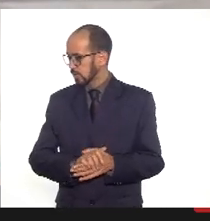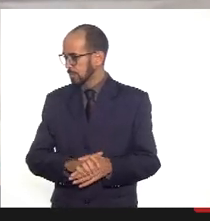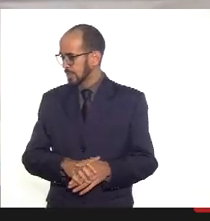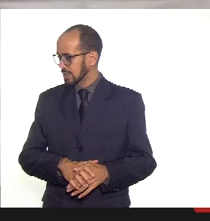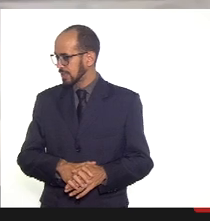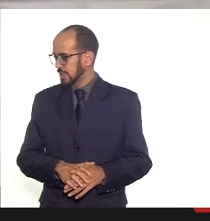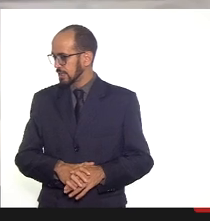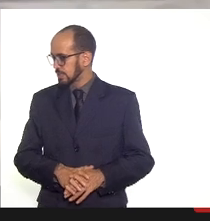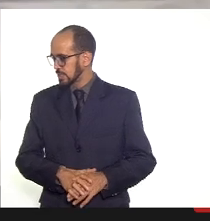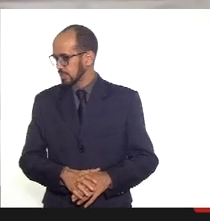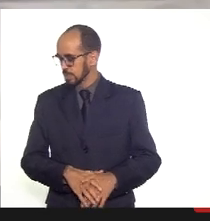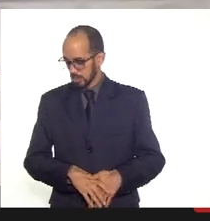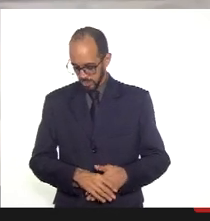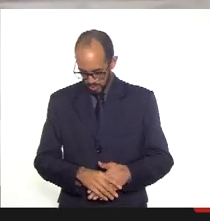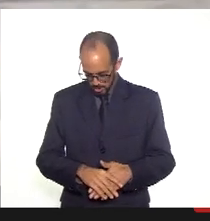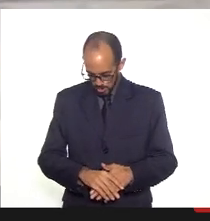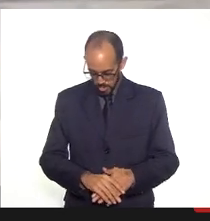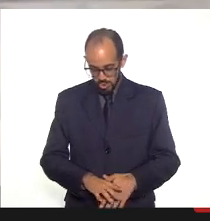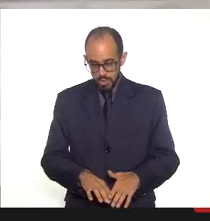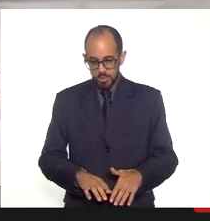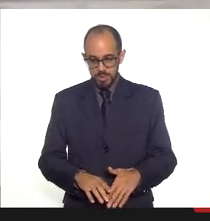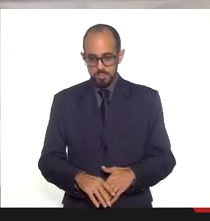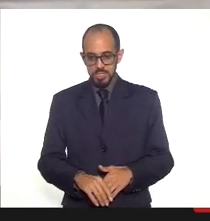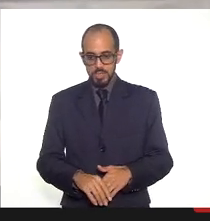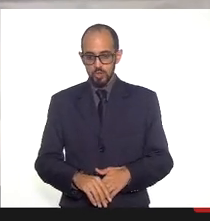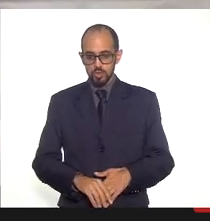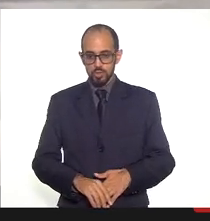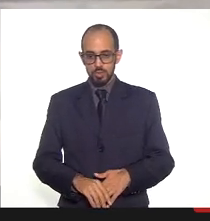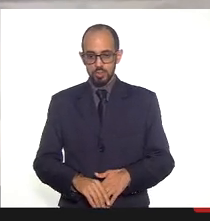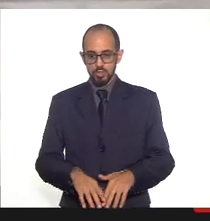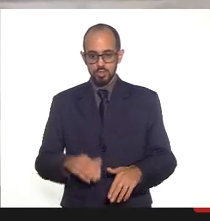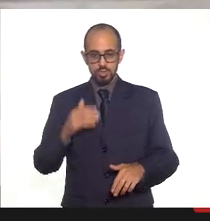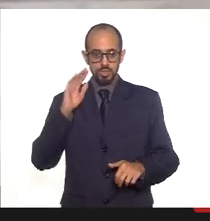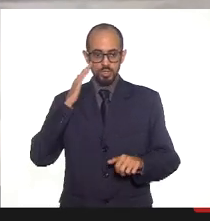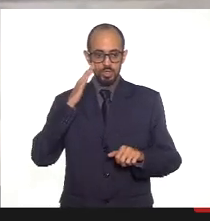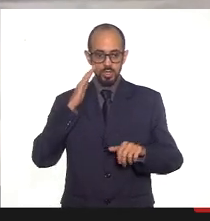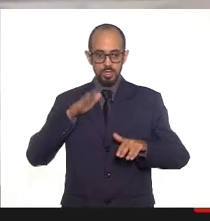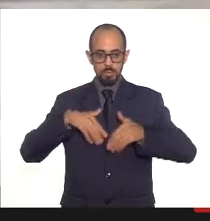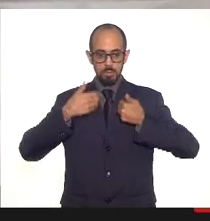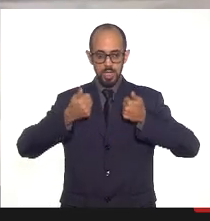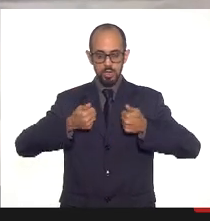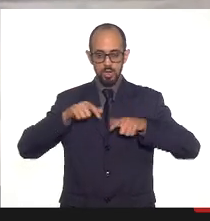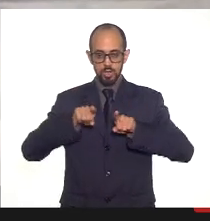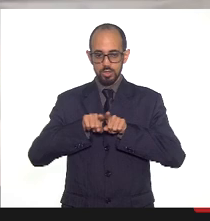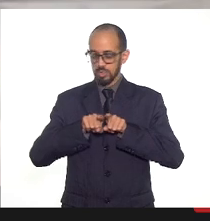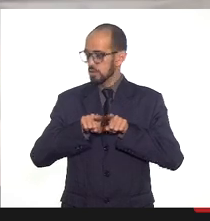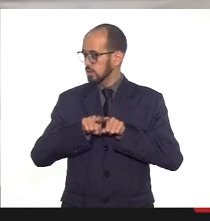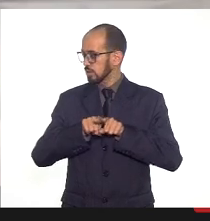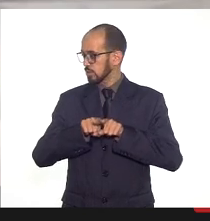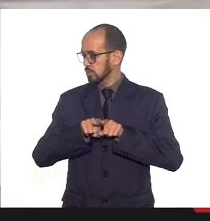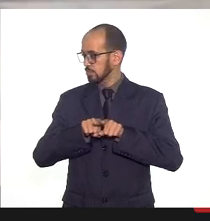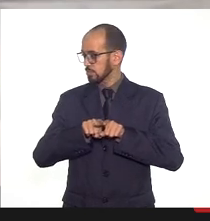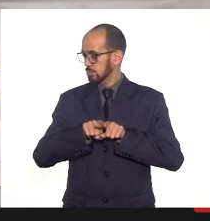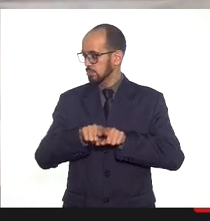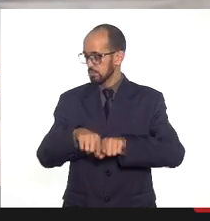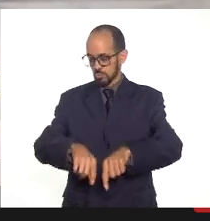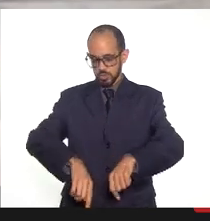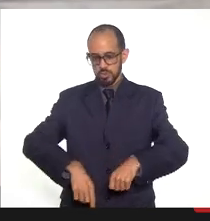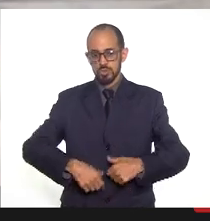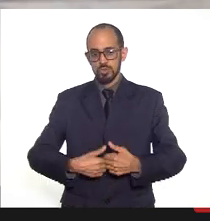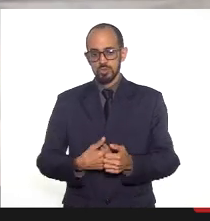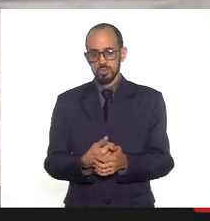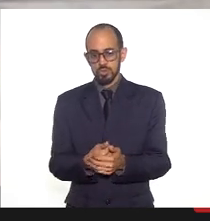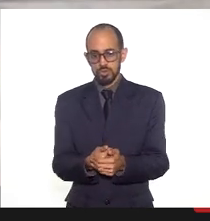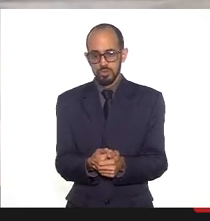Queria entender um pouco melhor a questão que tem chegado para nós muitas reclamações,